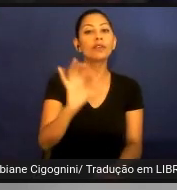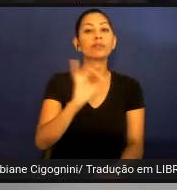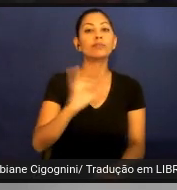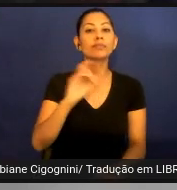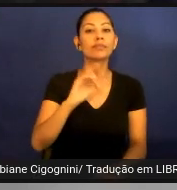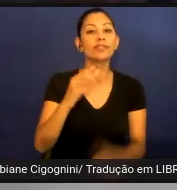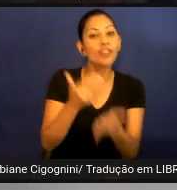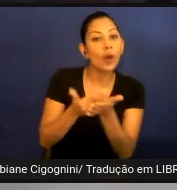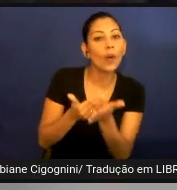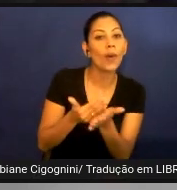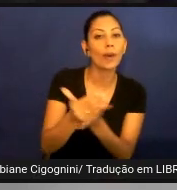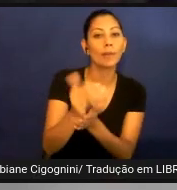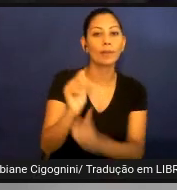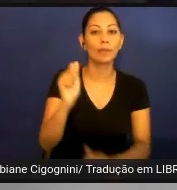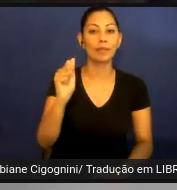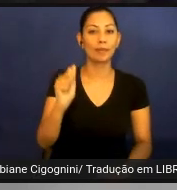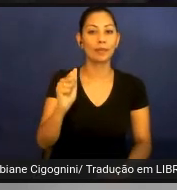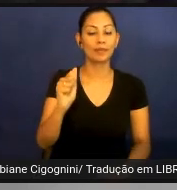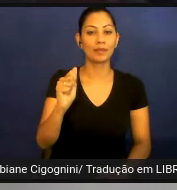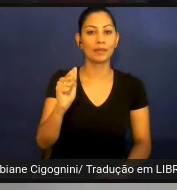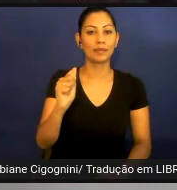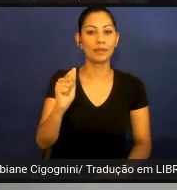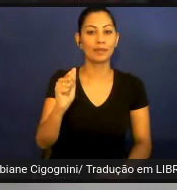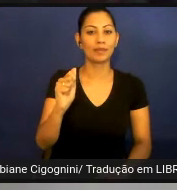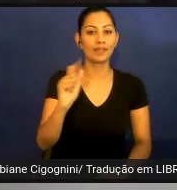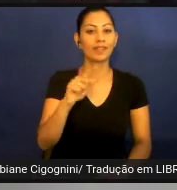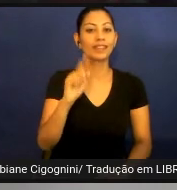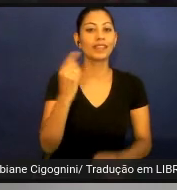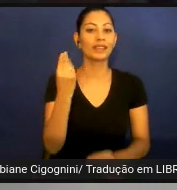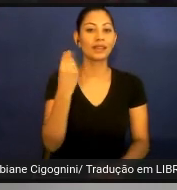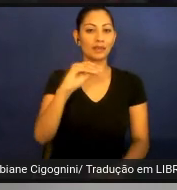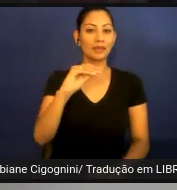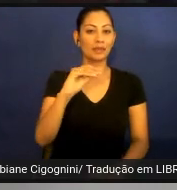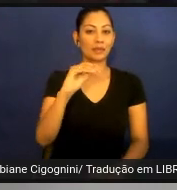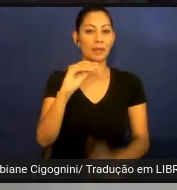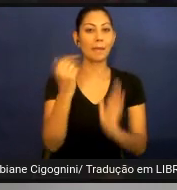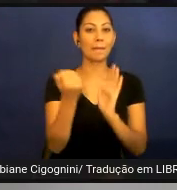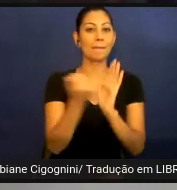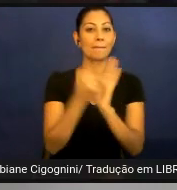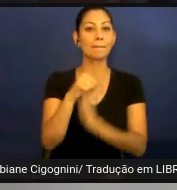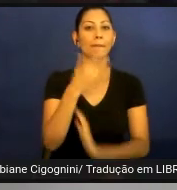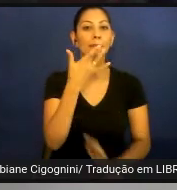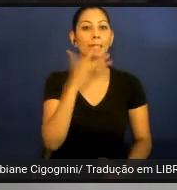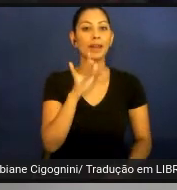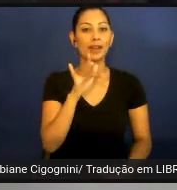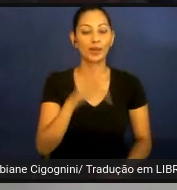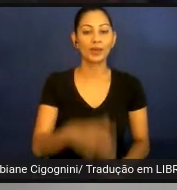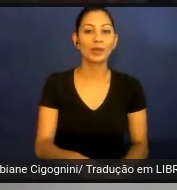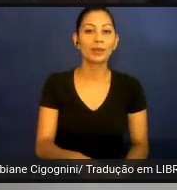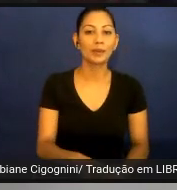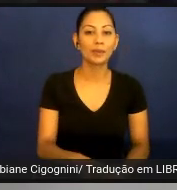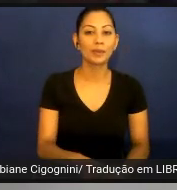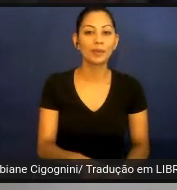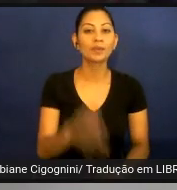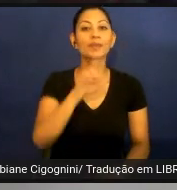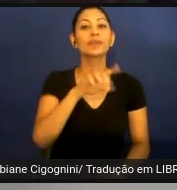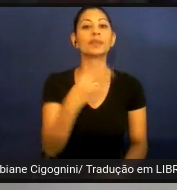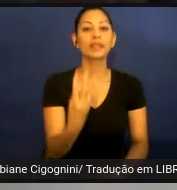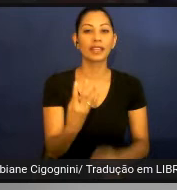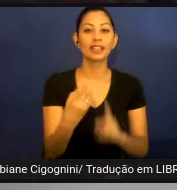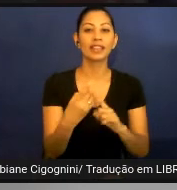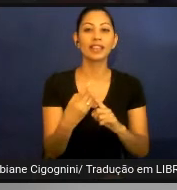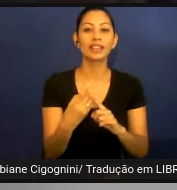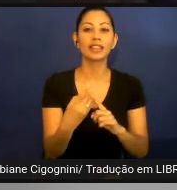a realizar o sinal do A e o A está marcado em branco e no Hand Talk isso não acontece. A imagem 3 mostra